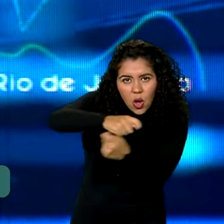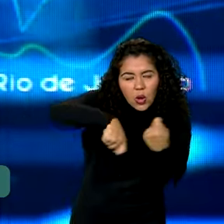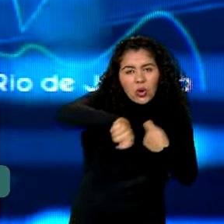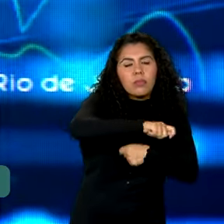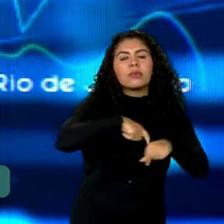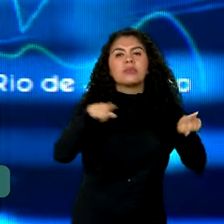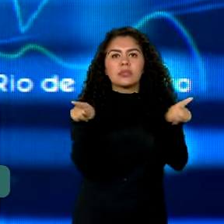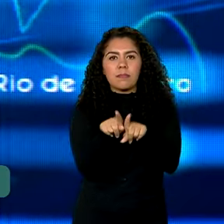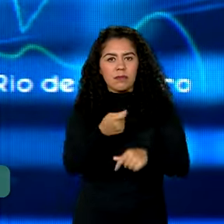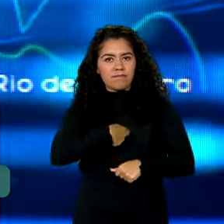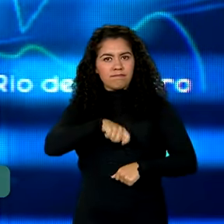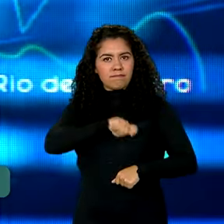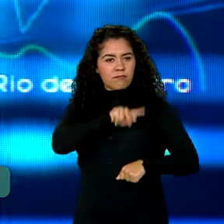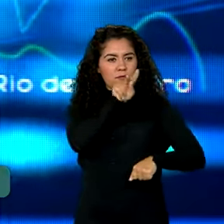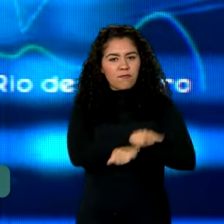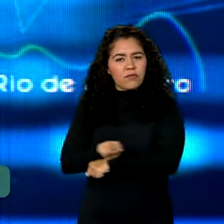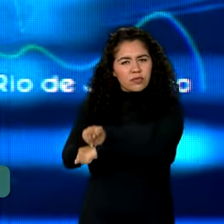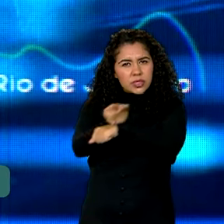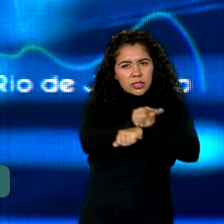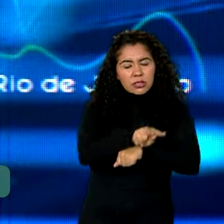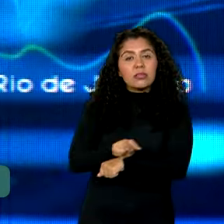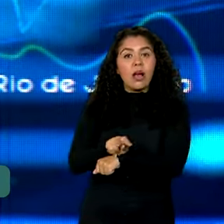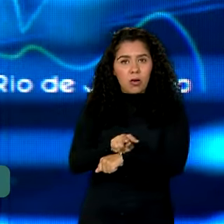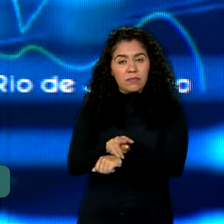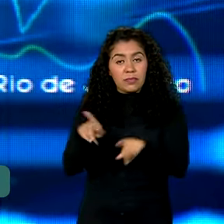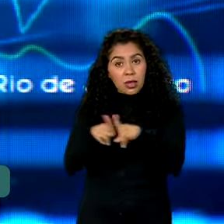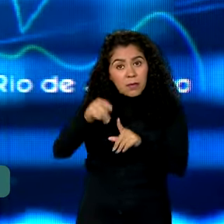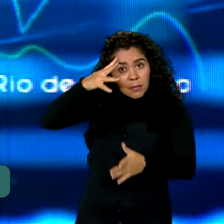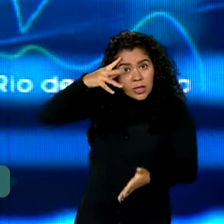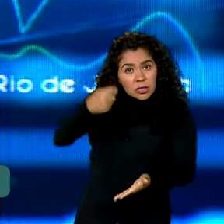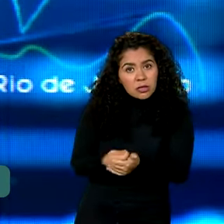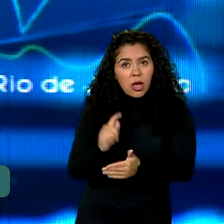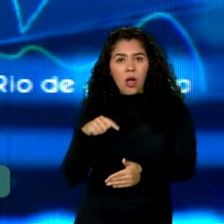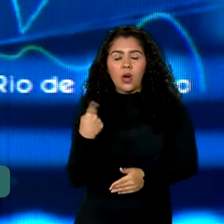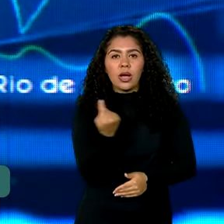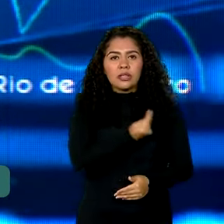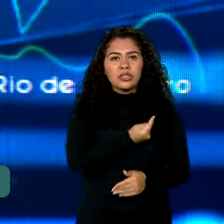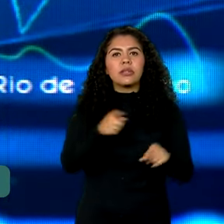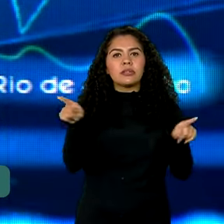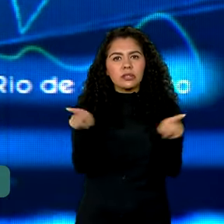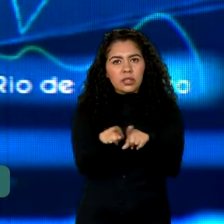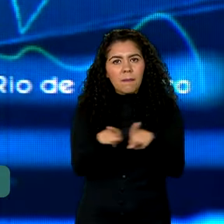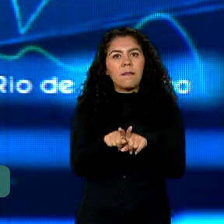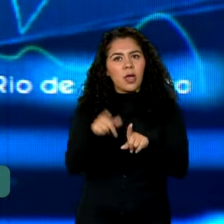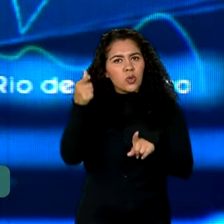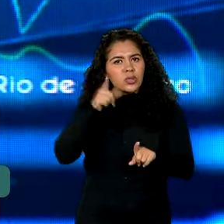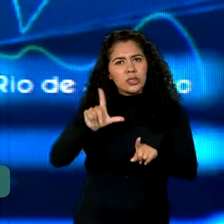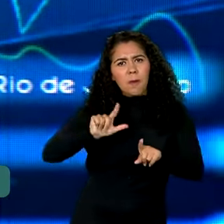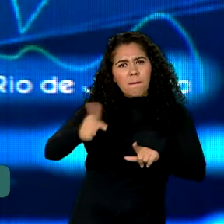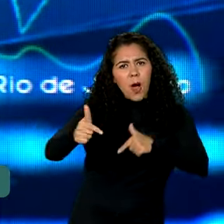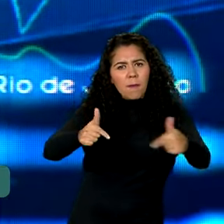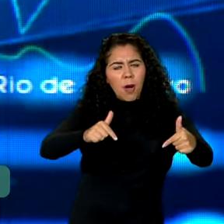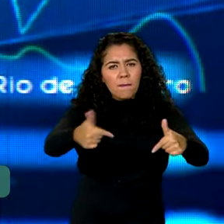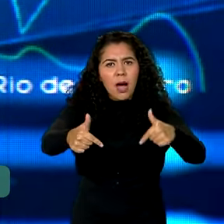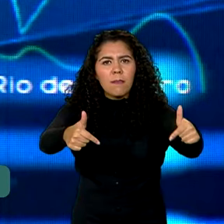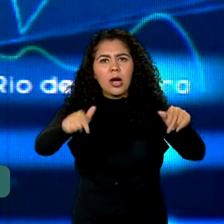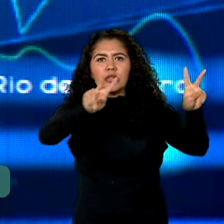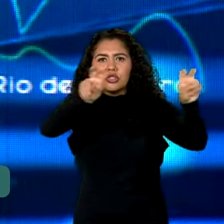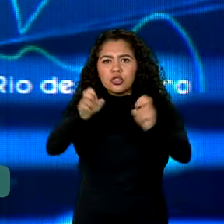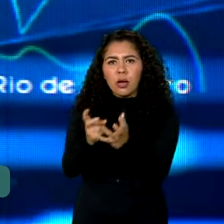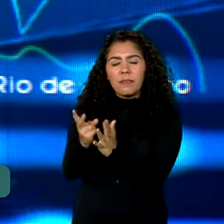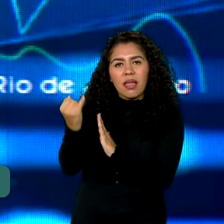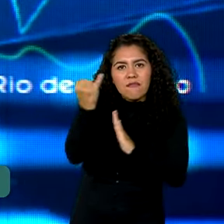estabilidade fiscal. Com determinação, vencemos os fantasmas da inflação e a dívida externa e